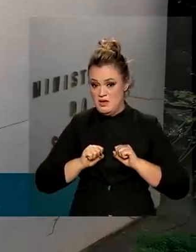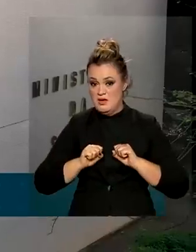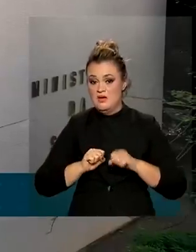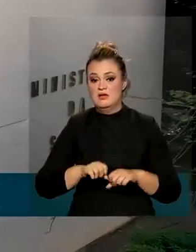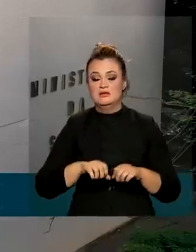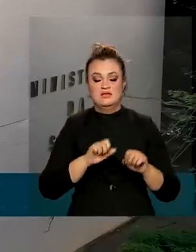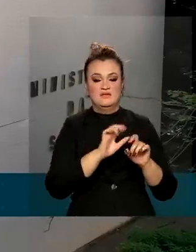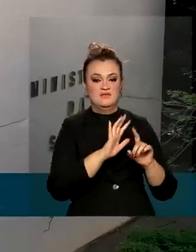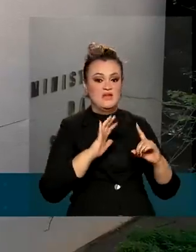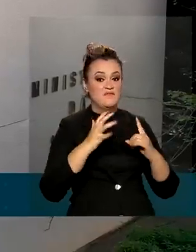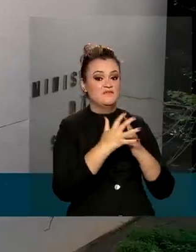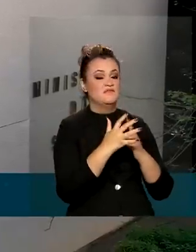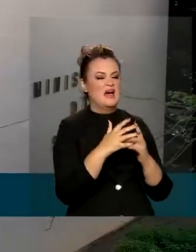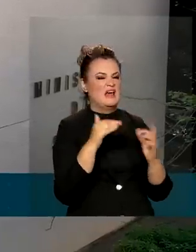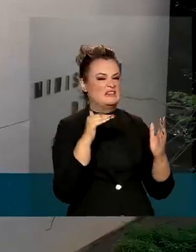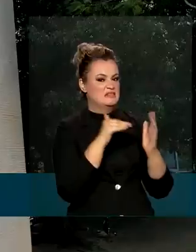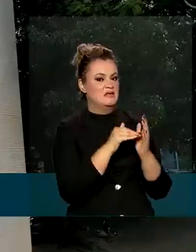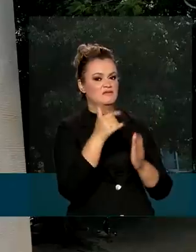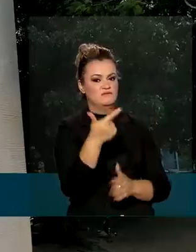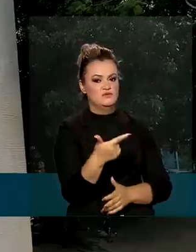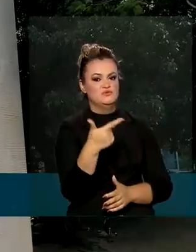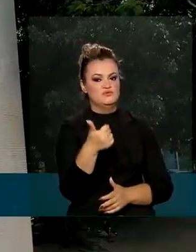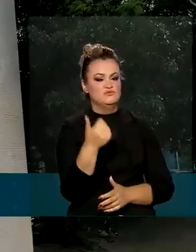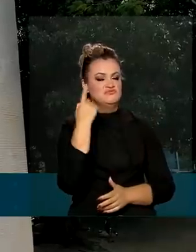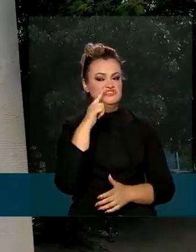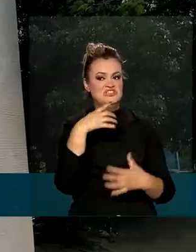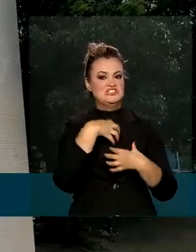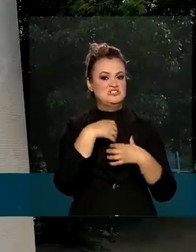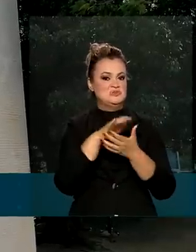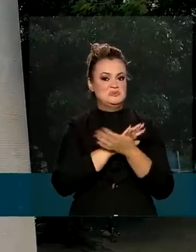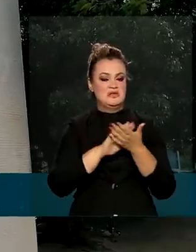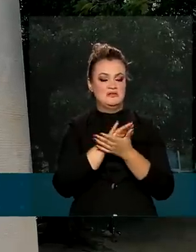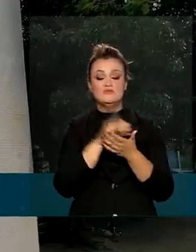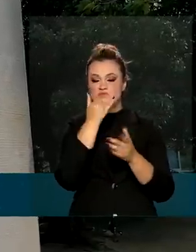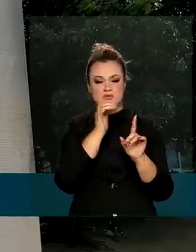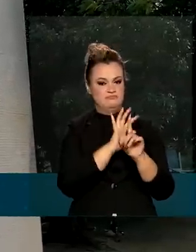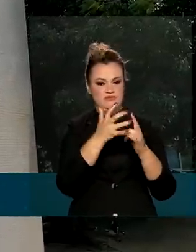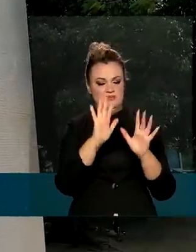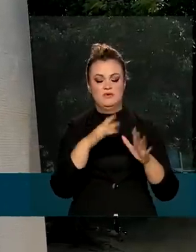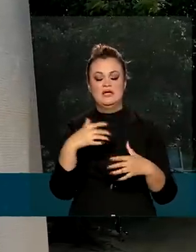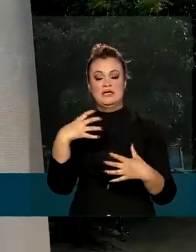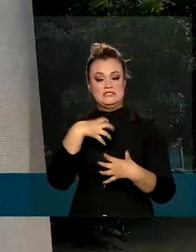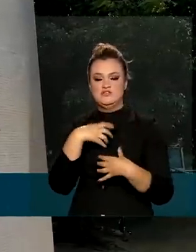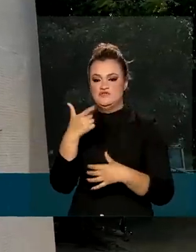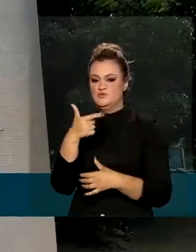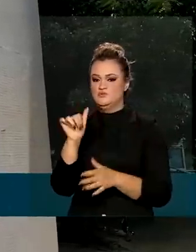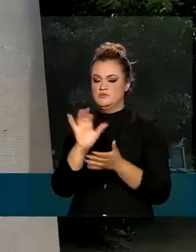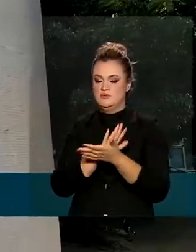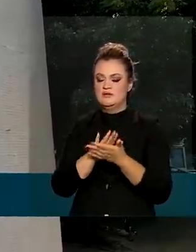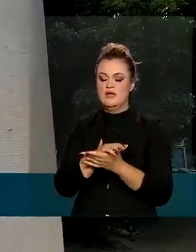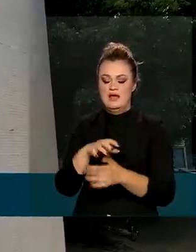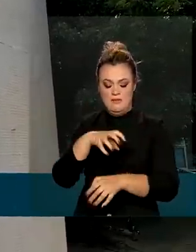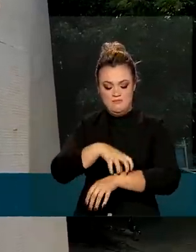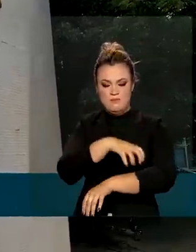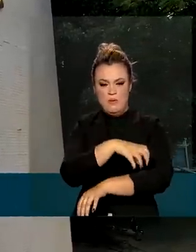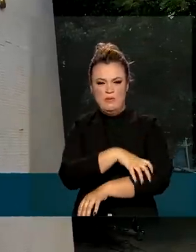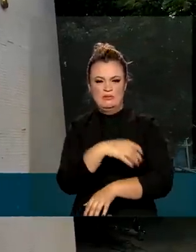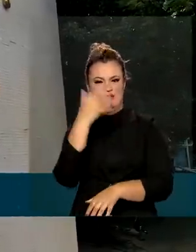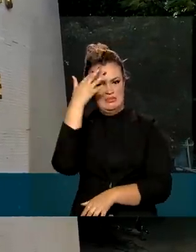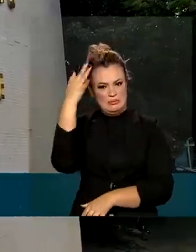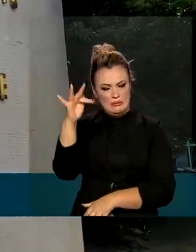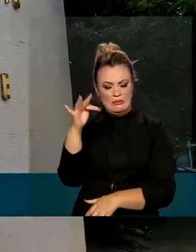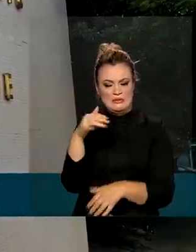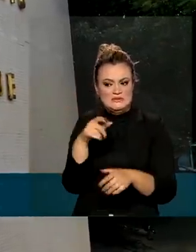pode ficar até 21 dias sem sintomas. Bolhas na pele, febre, calafrios e dores de